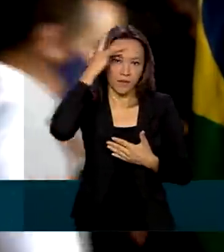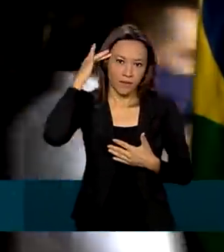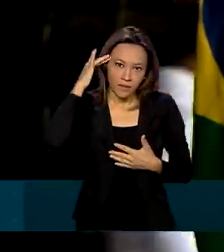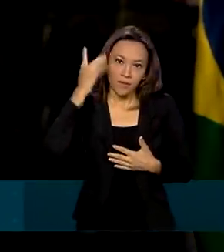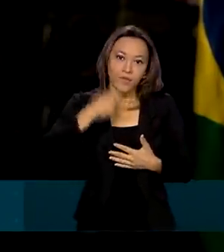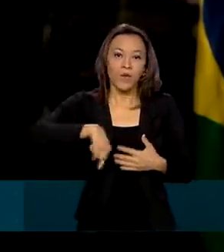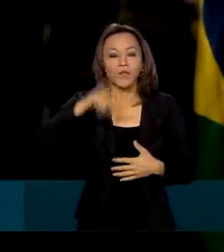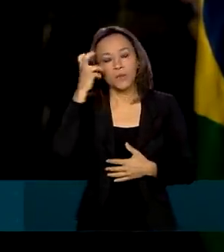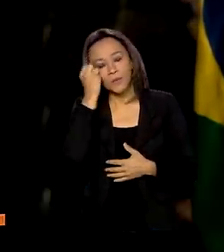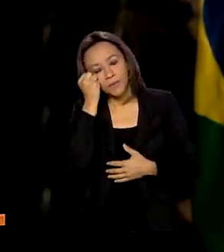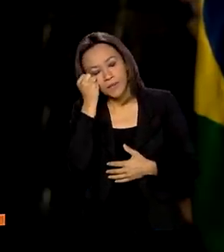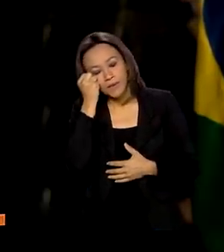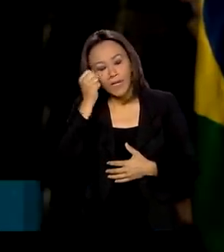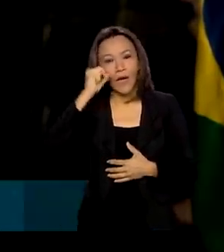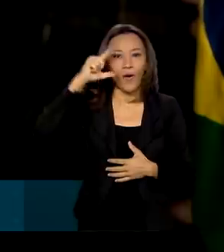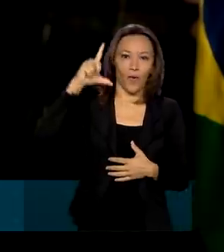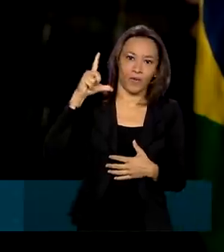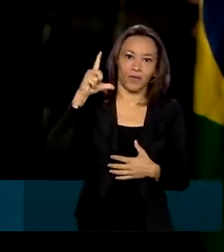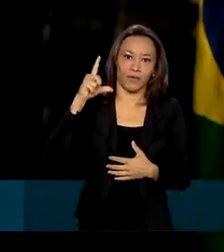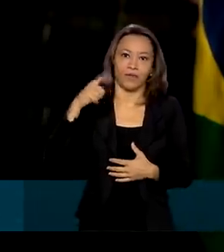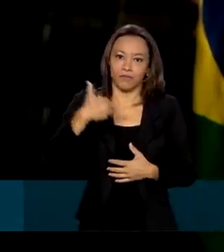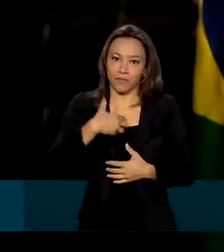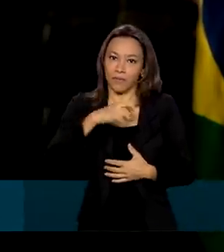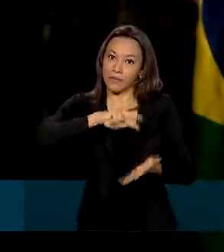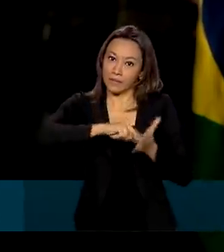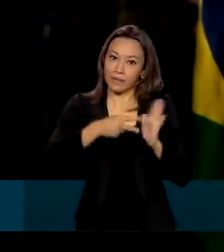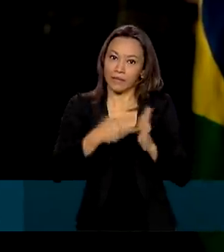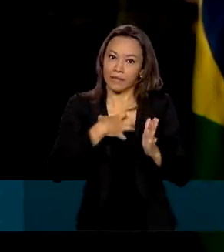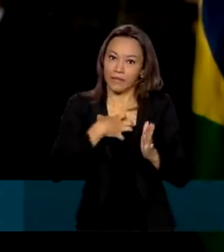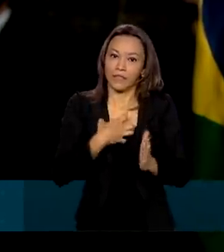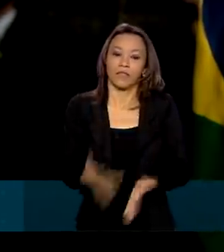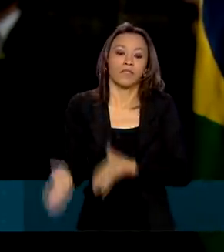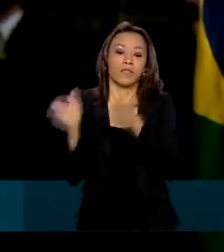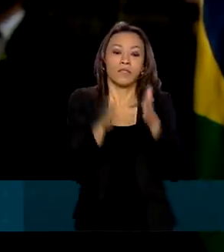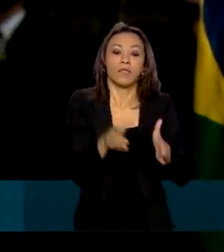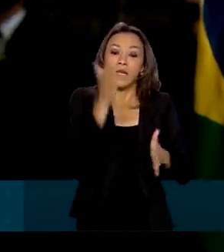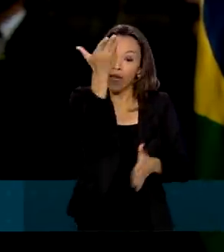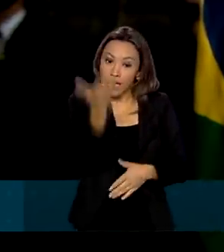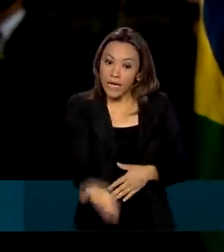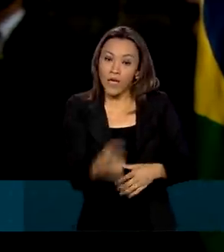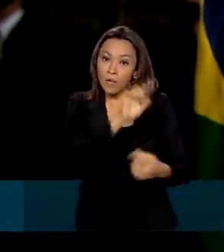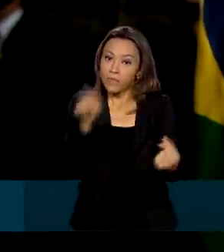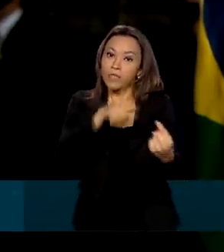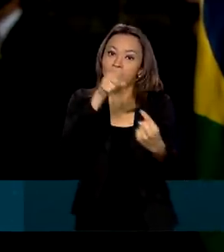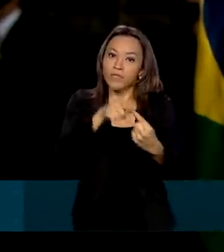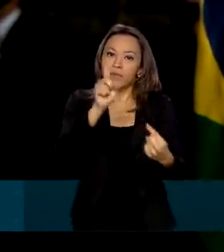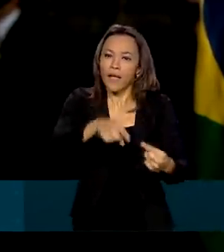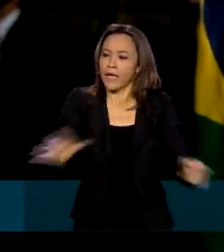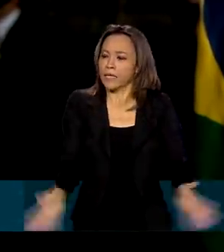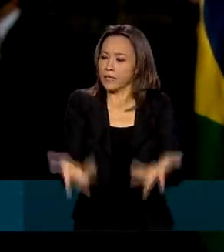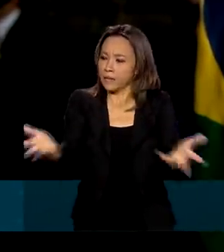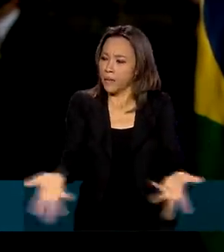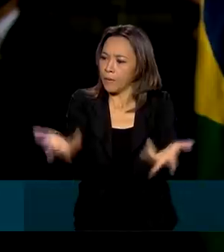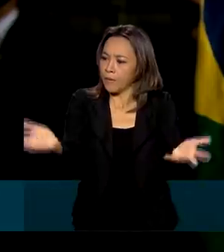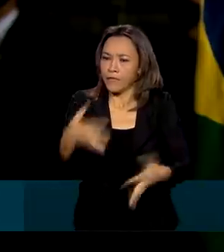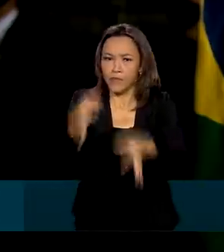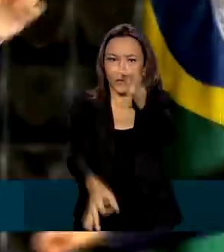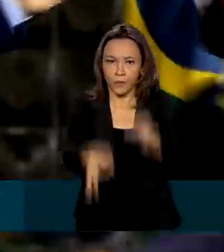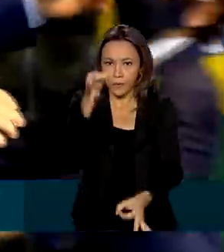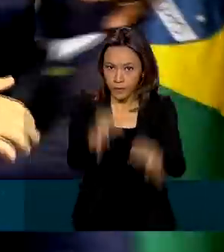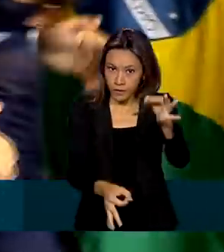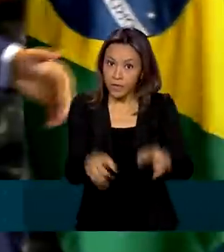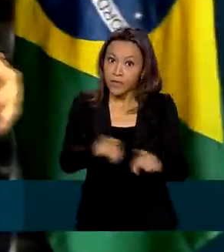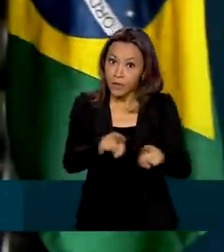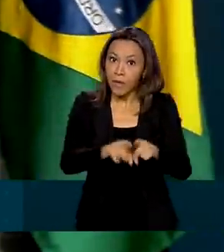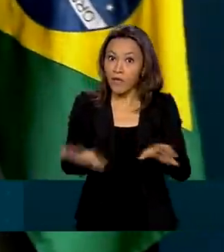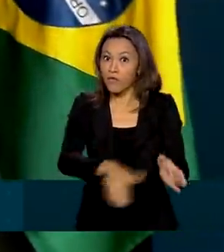dormimos com esse sentimento. Para o novo Defensor Público-Geral Federal, a meta é seguir promovendo a justiça também fora dos